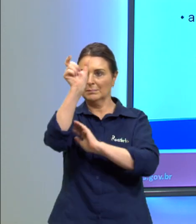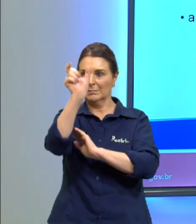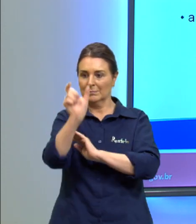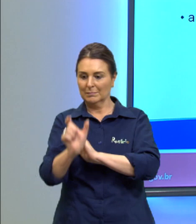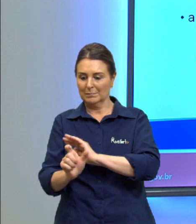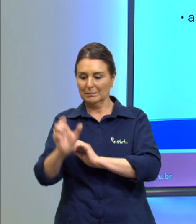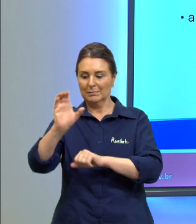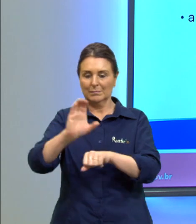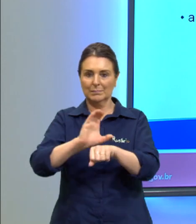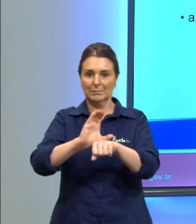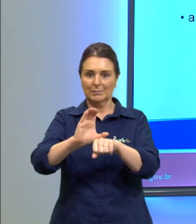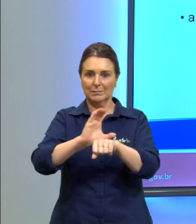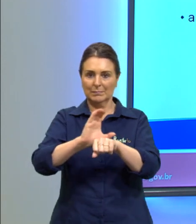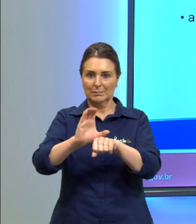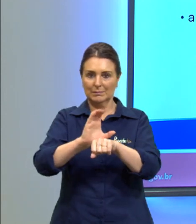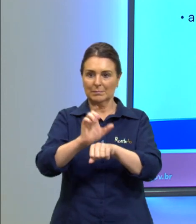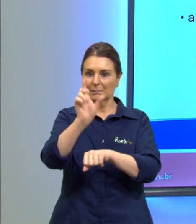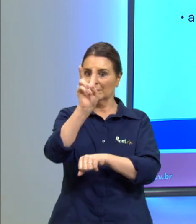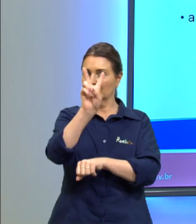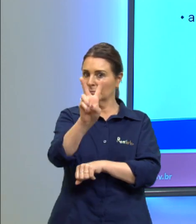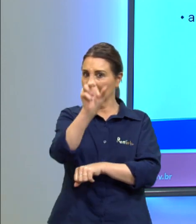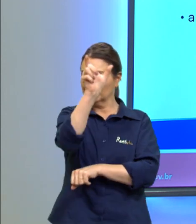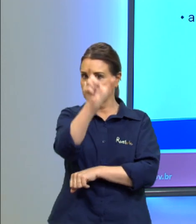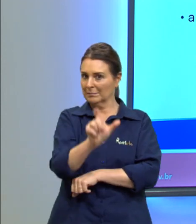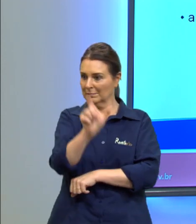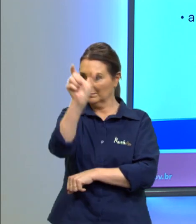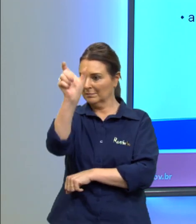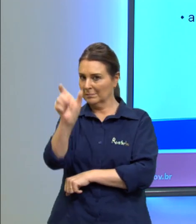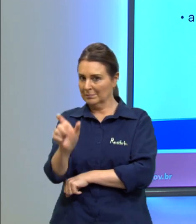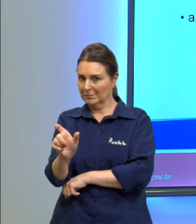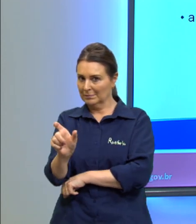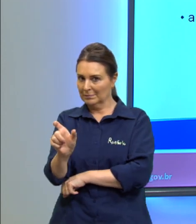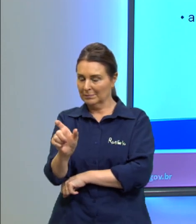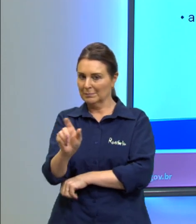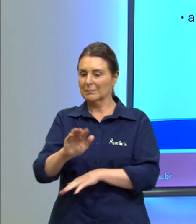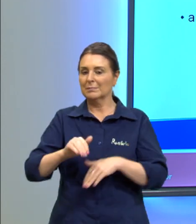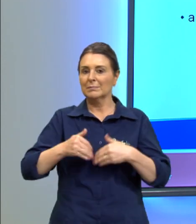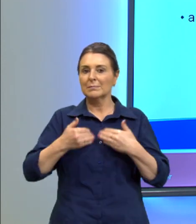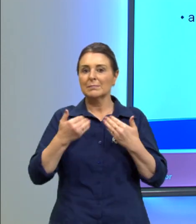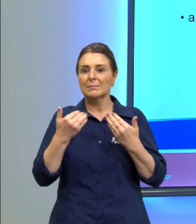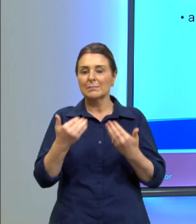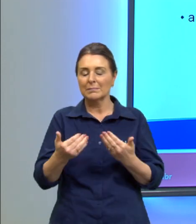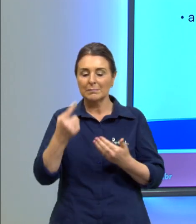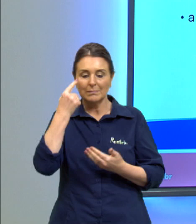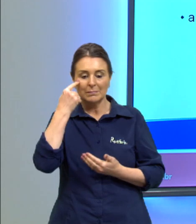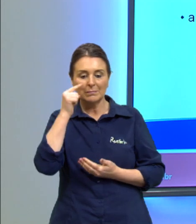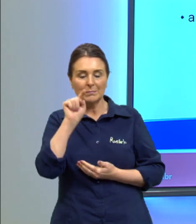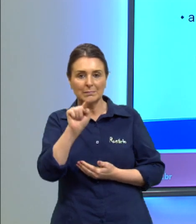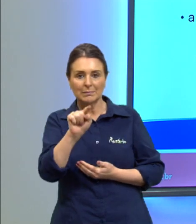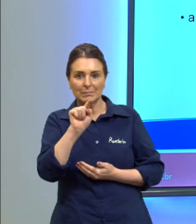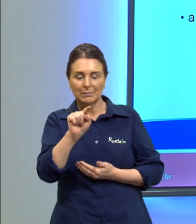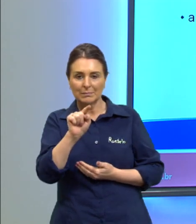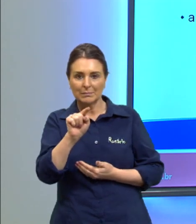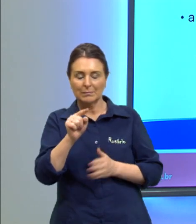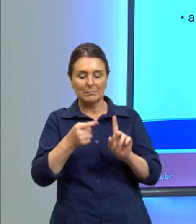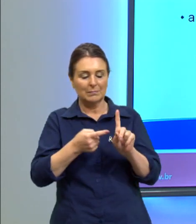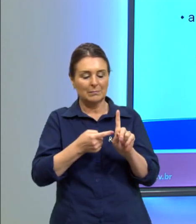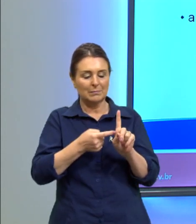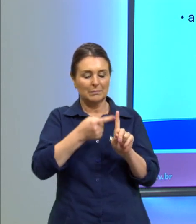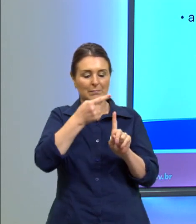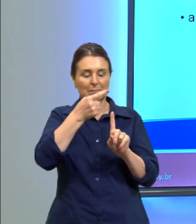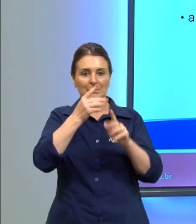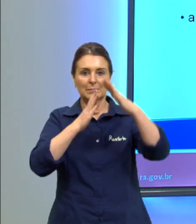cinza nas duas colunas certo? então o que a gente vê? que há uma temperatura